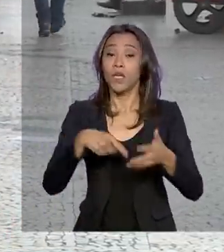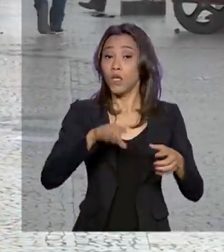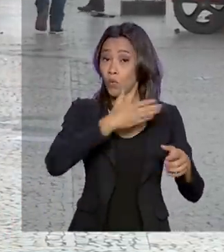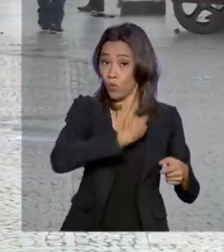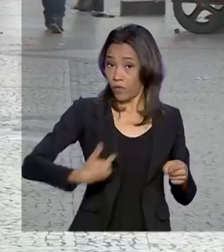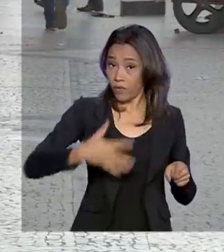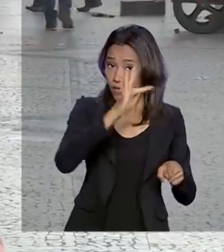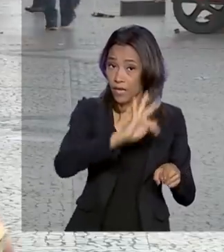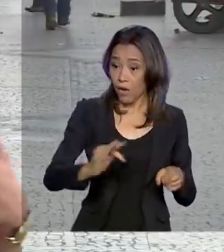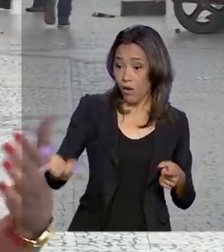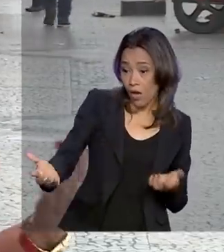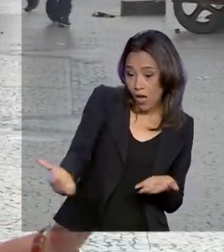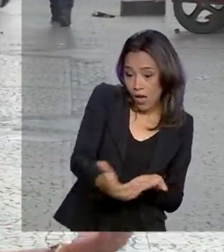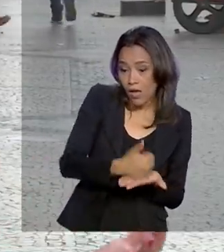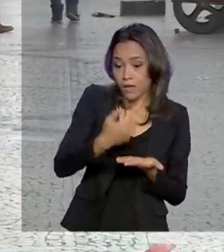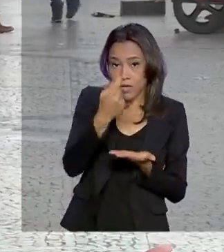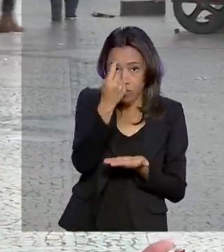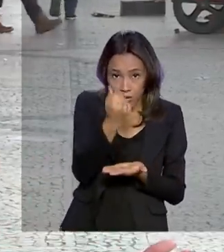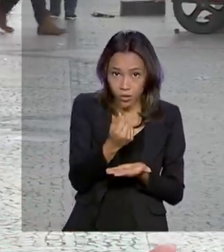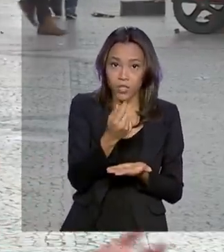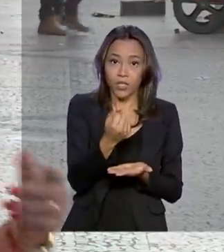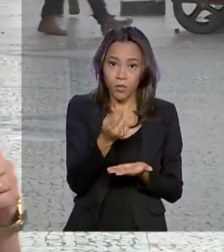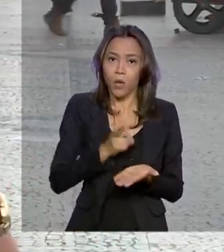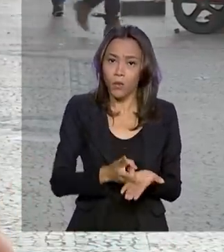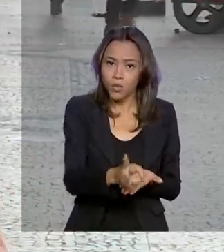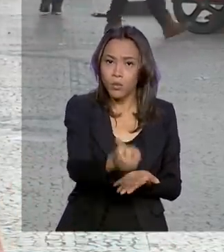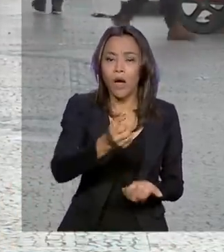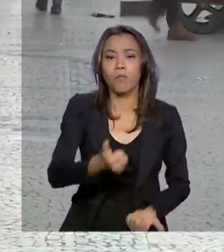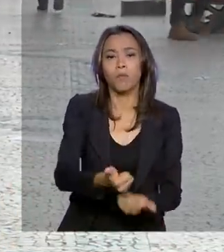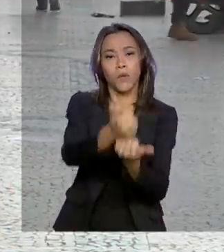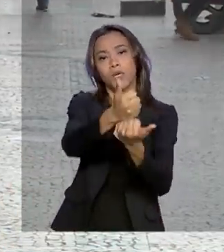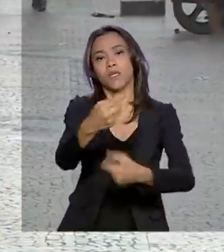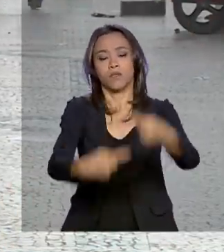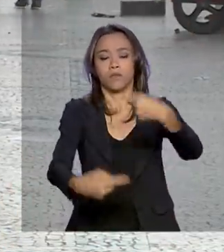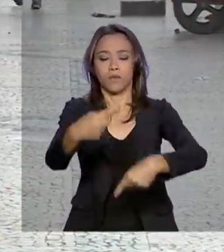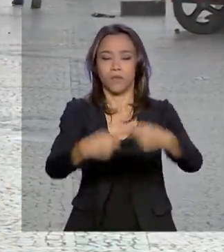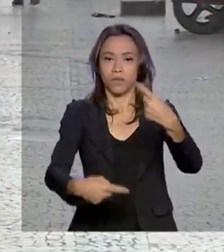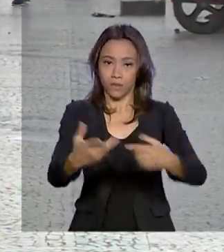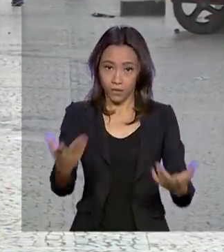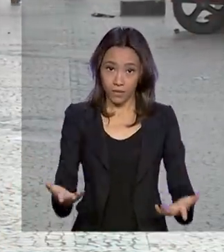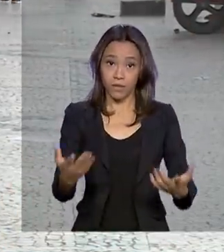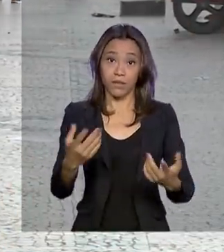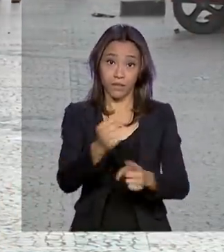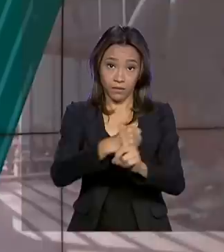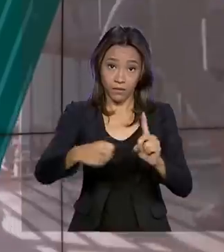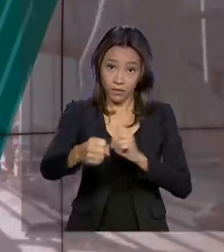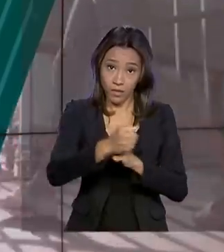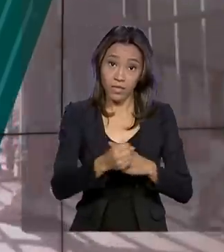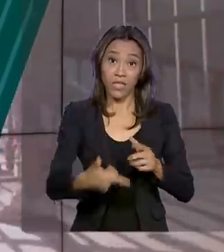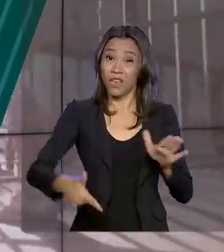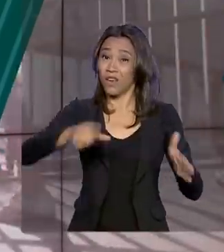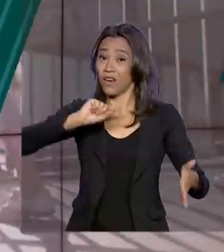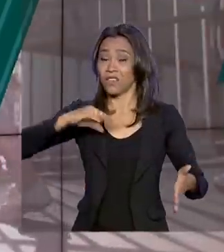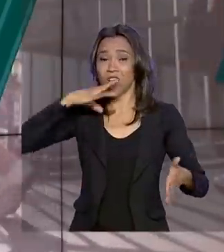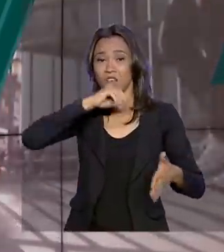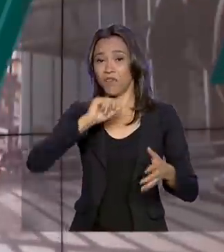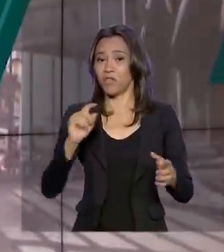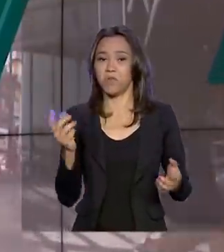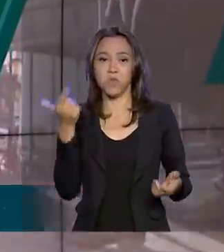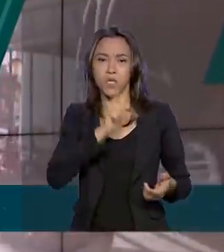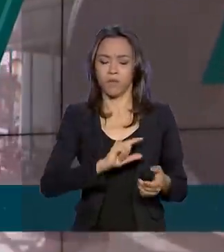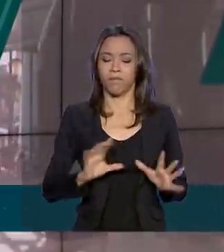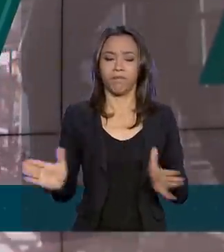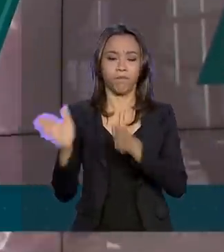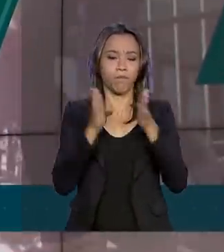em políticas públicas, além de conseguir receber valores de dívidas que antes eram consideradas irrecuperáveis. Todas as